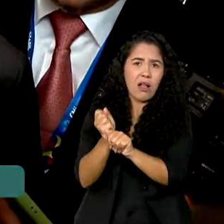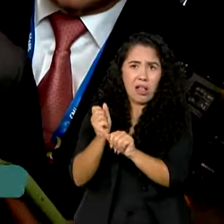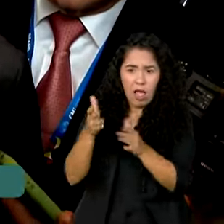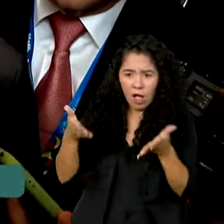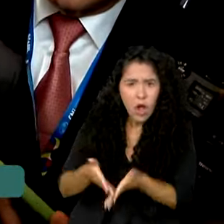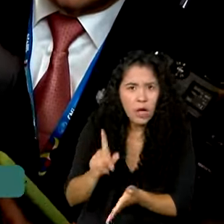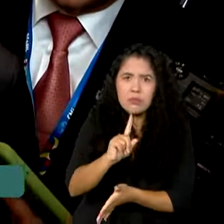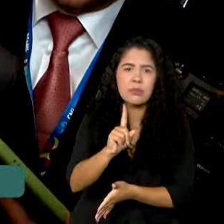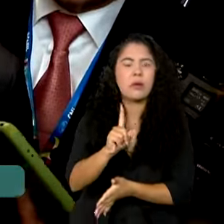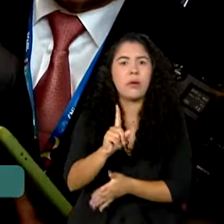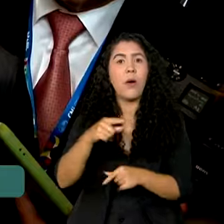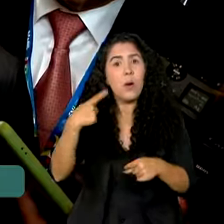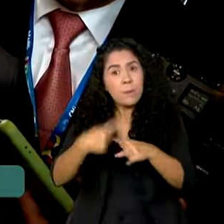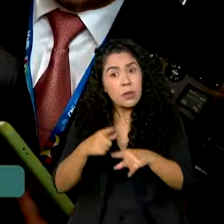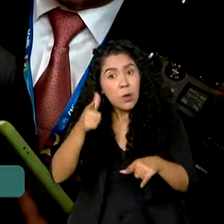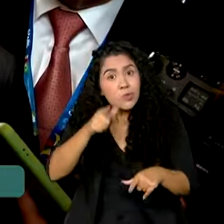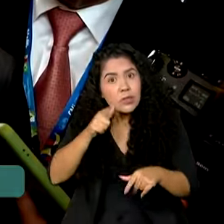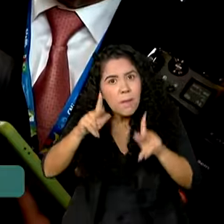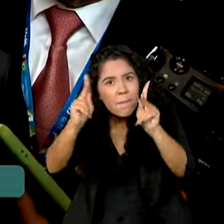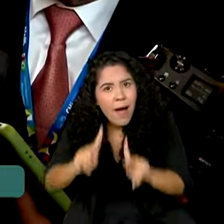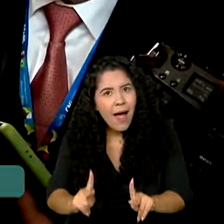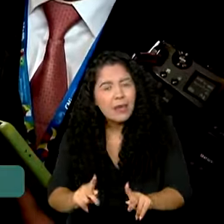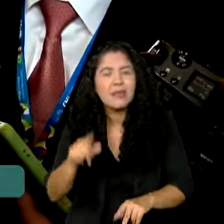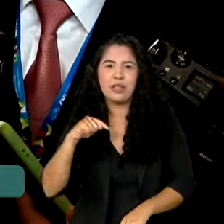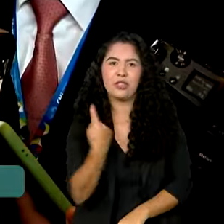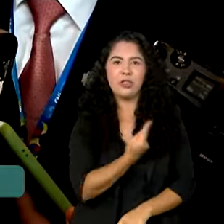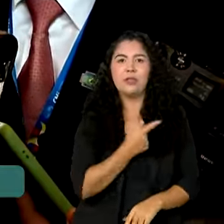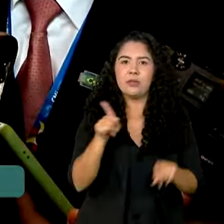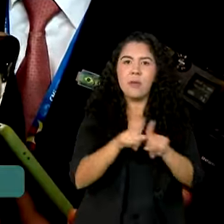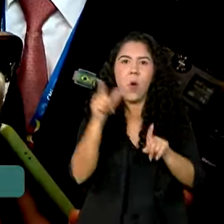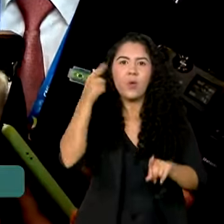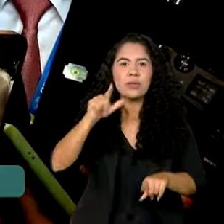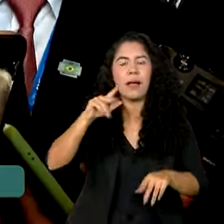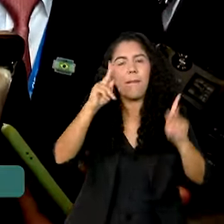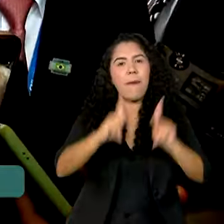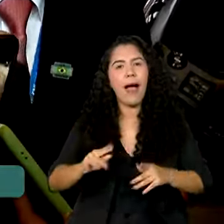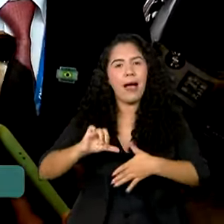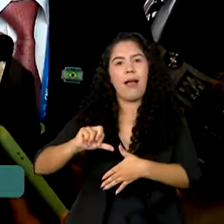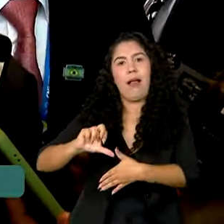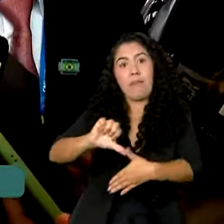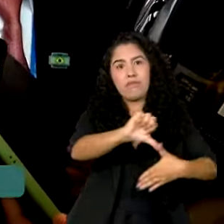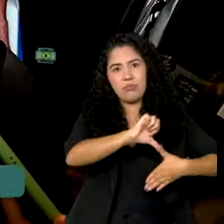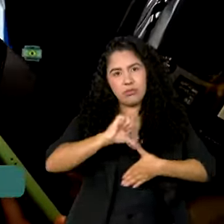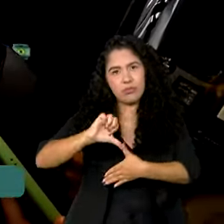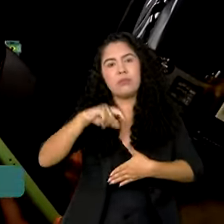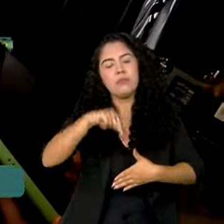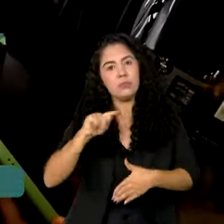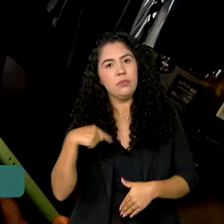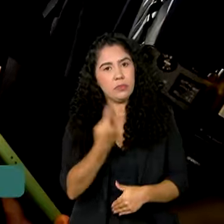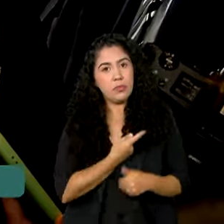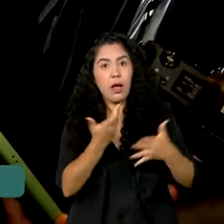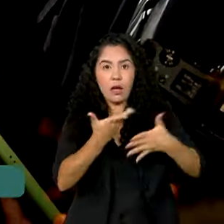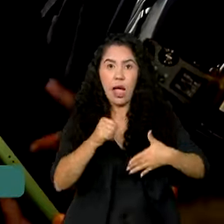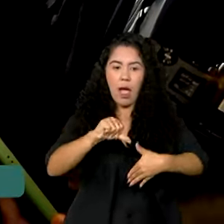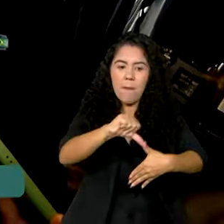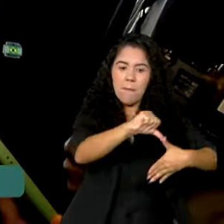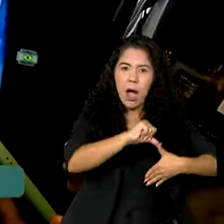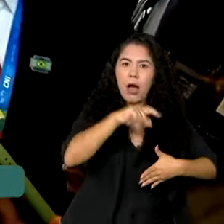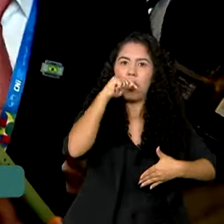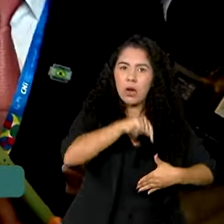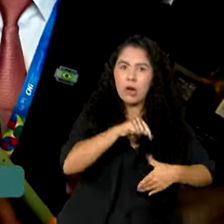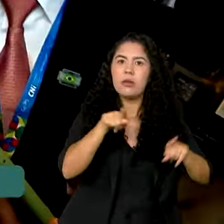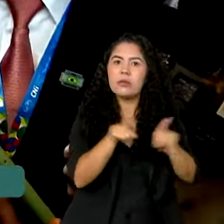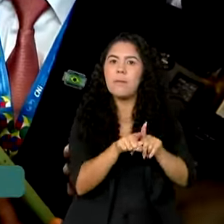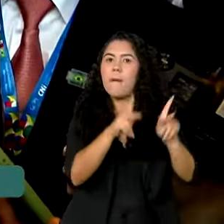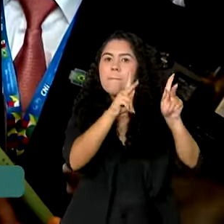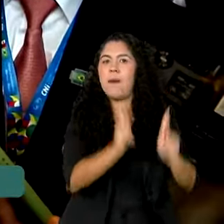Porque quanto mais em paz estiver a Venezuela, mais em paz estará a América do Sul, porque nós queremos consagrar a América do Sul como uma zona